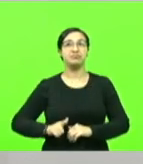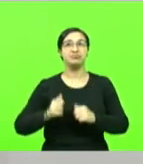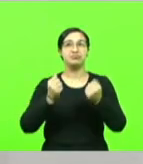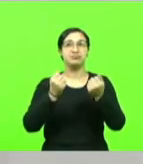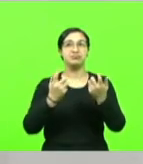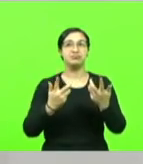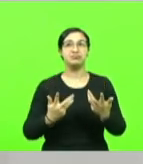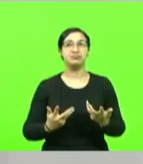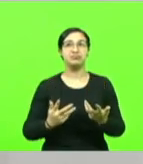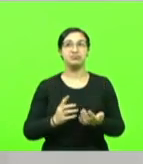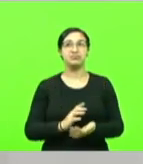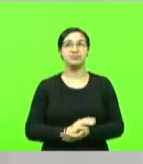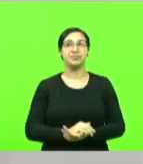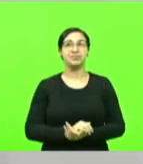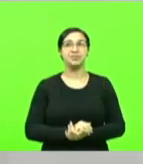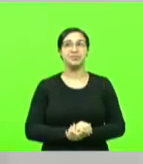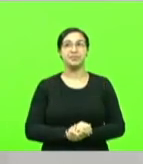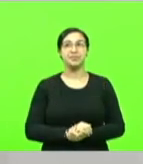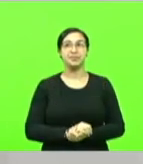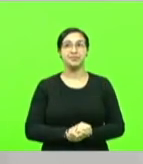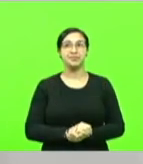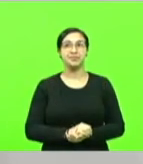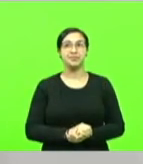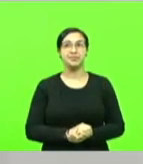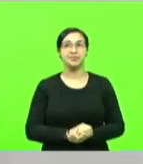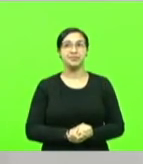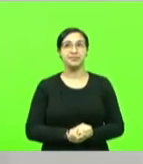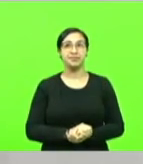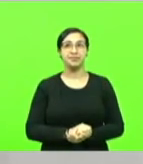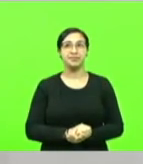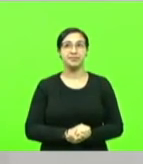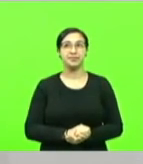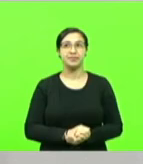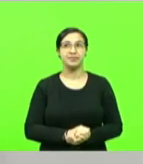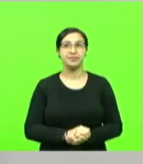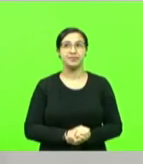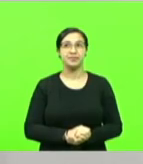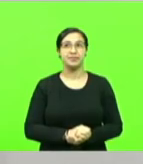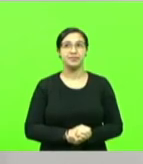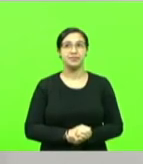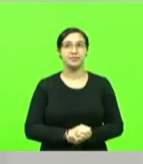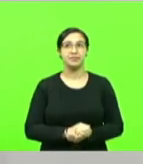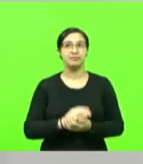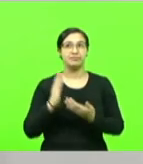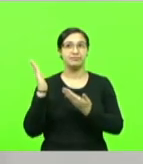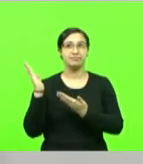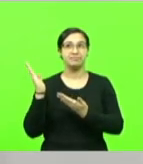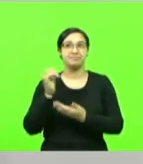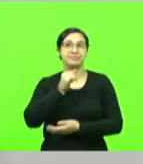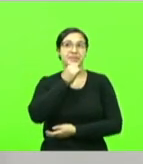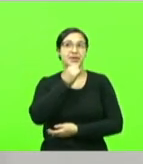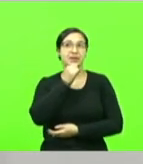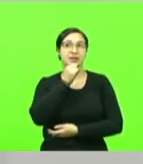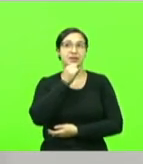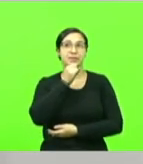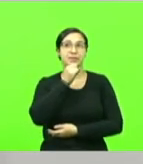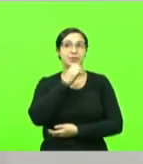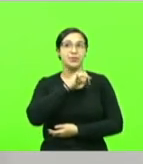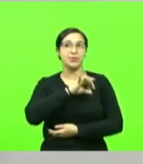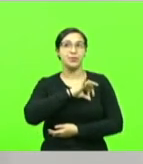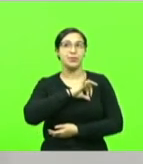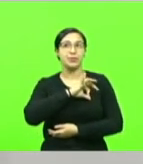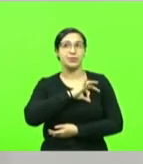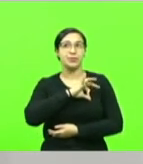A proposta do governo, então, o coronel, vamos dar o exemplo da polícia, ficaria com o valor de R$